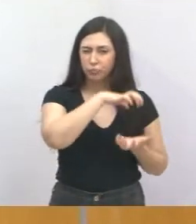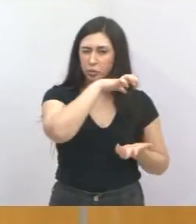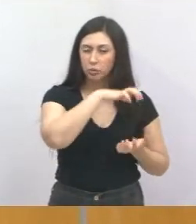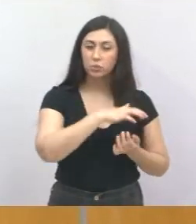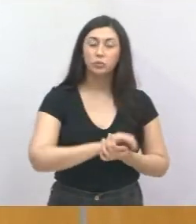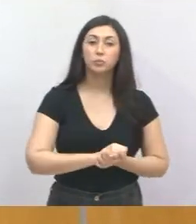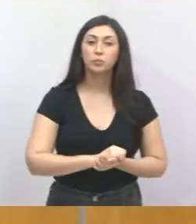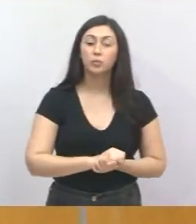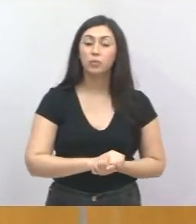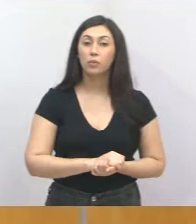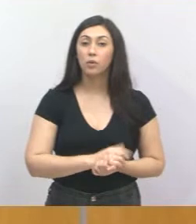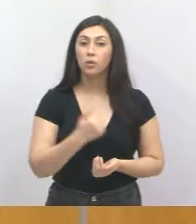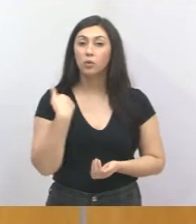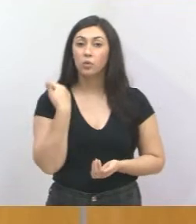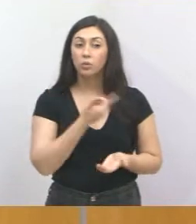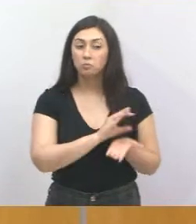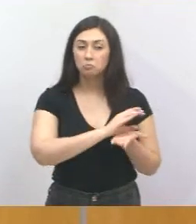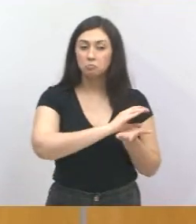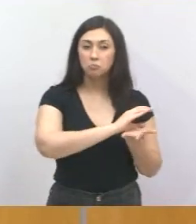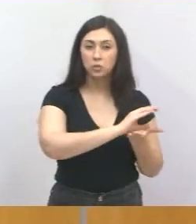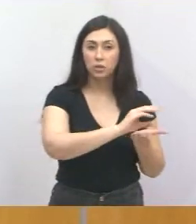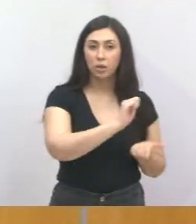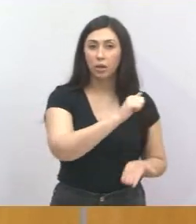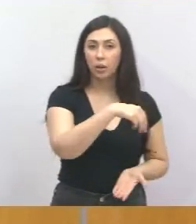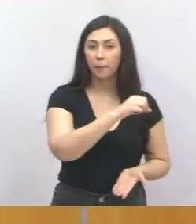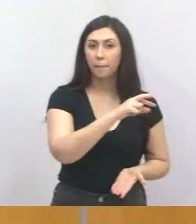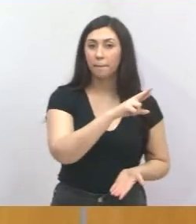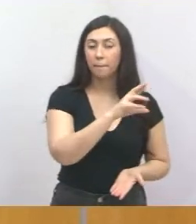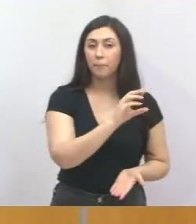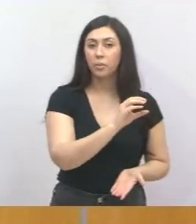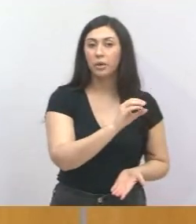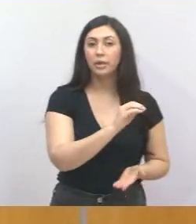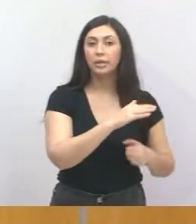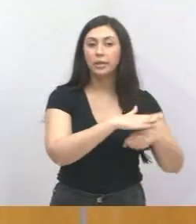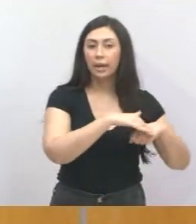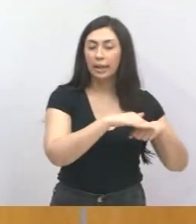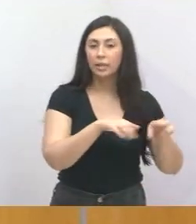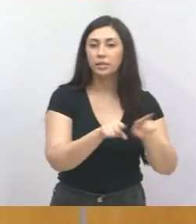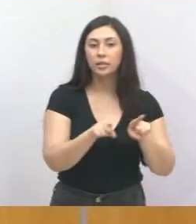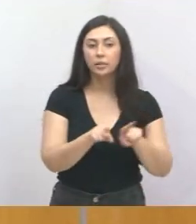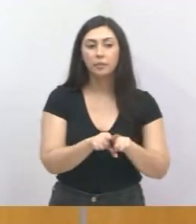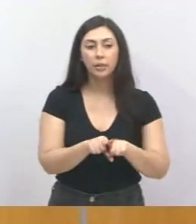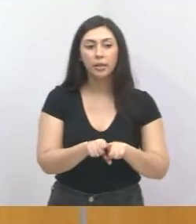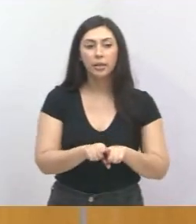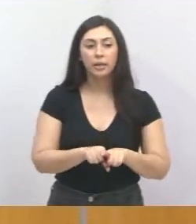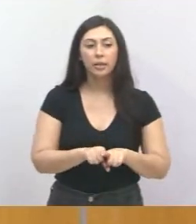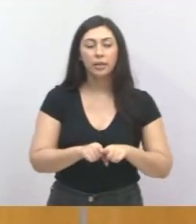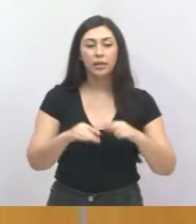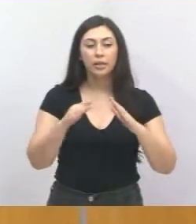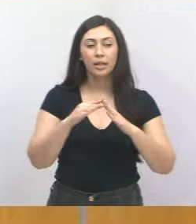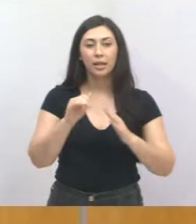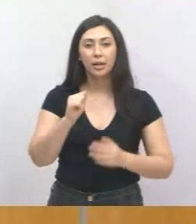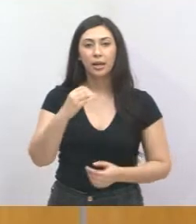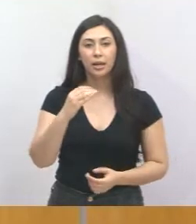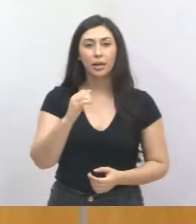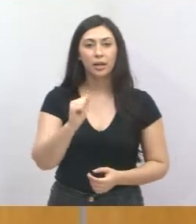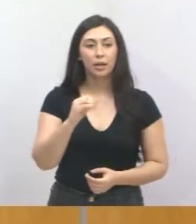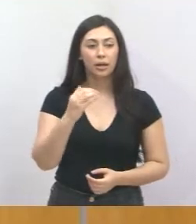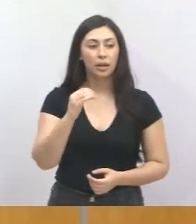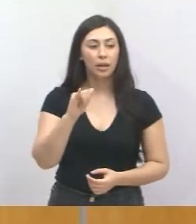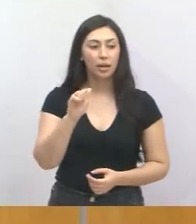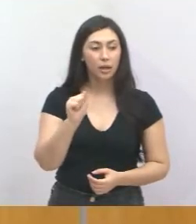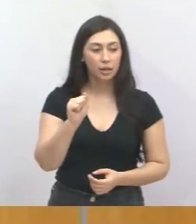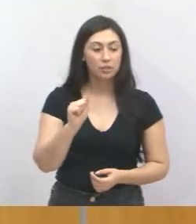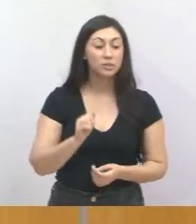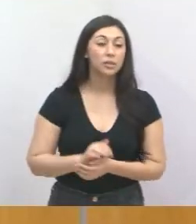repassamos para a Associação Humanitária Amor Caridade, para o Lar Fraterno da Caça, que fica lá na cidade de Salvador, como muitos conhecem